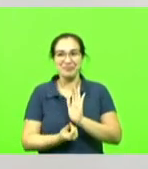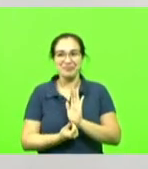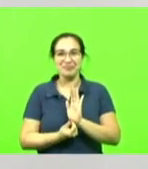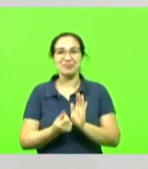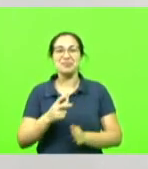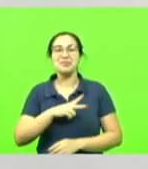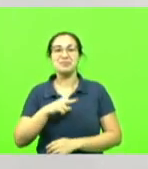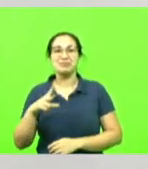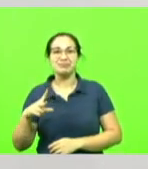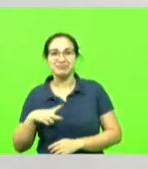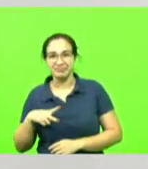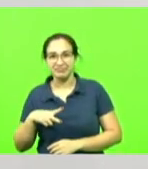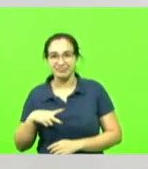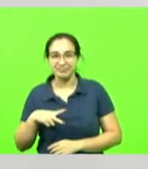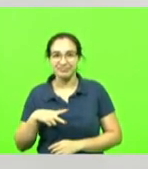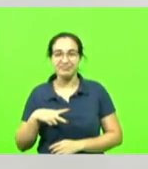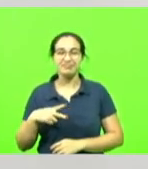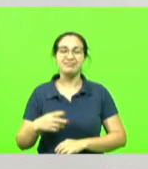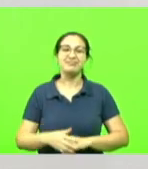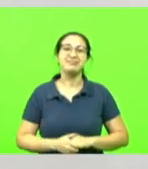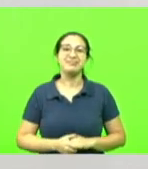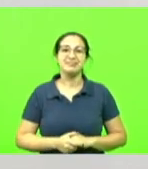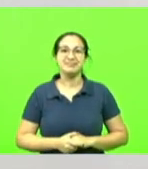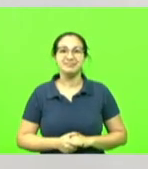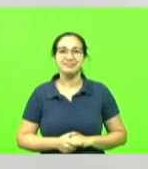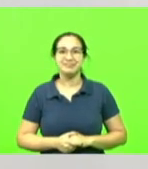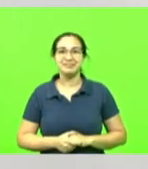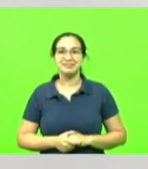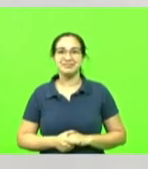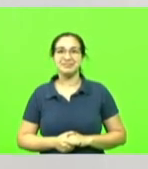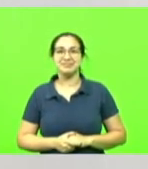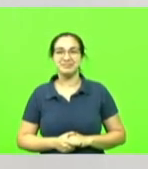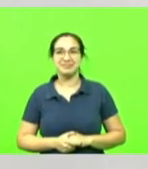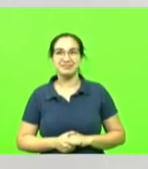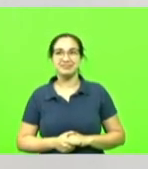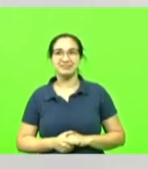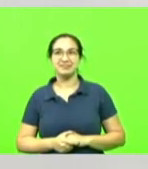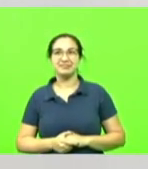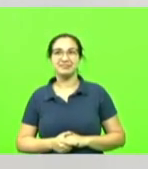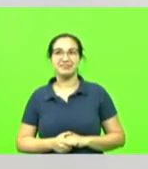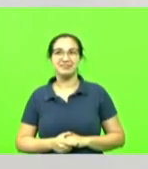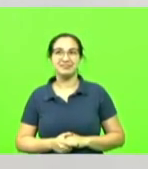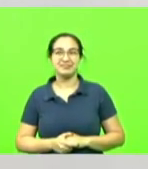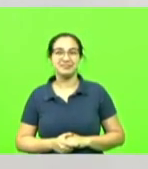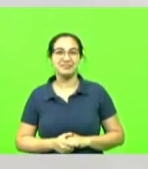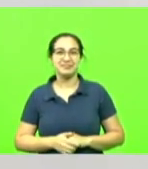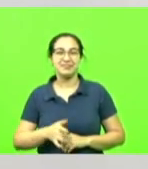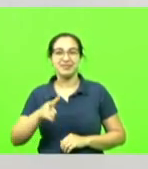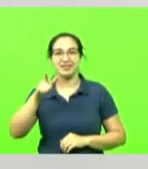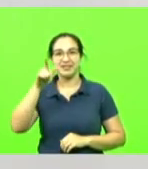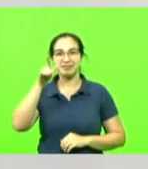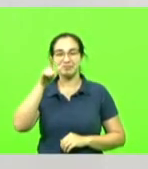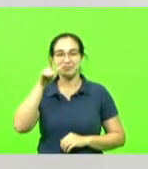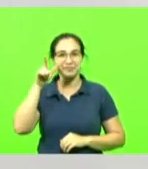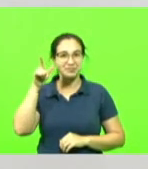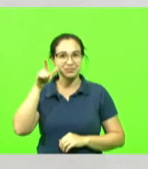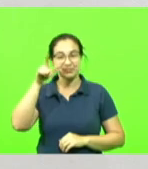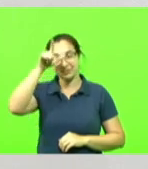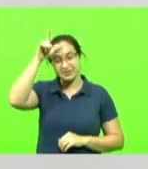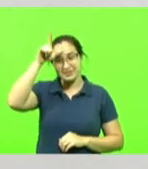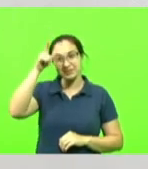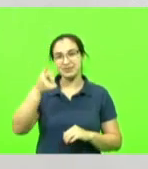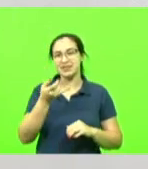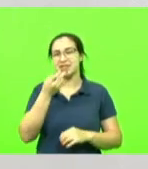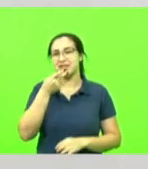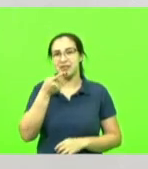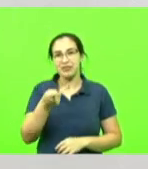que mais importa, que isso é o que mais nos importa aqui. E fala ali, mas você fala tanto o dinheiro do contribuinte, gente, não